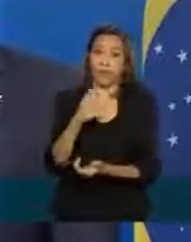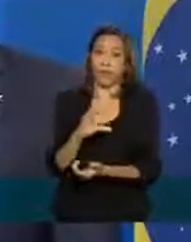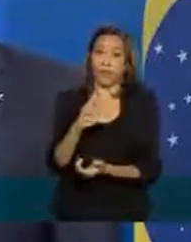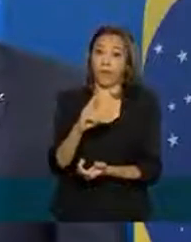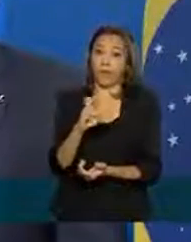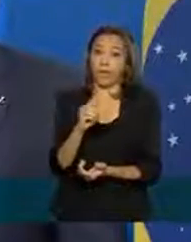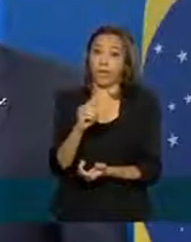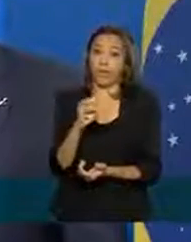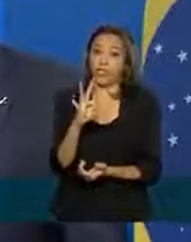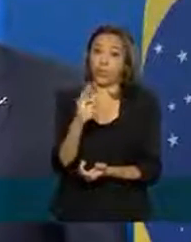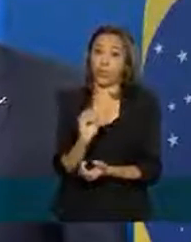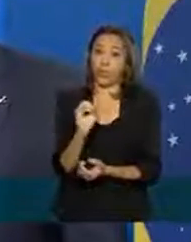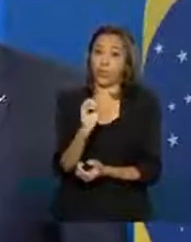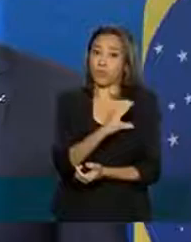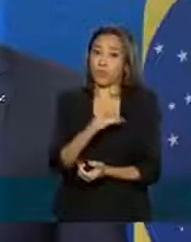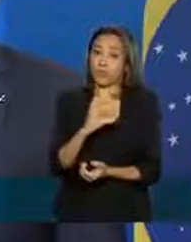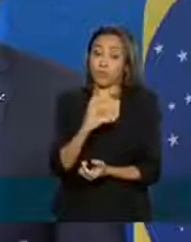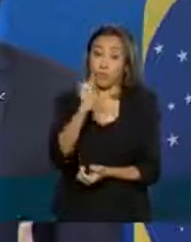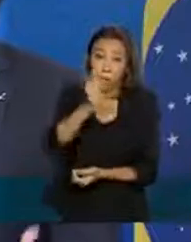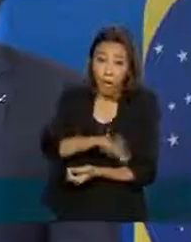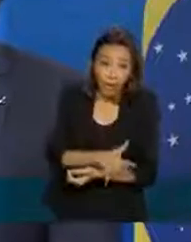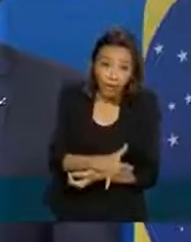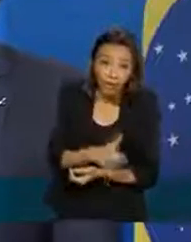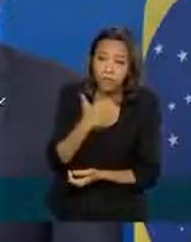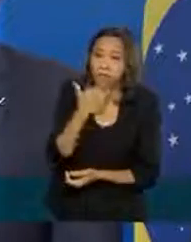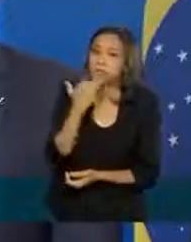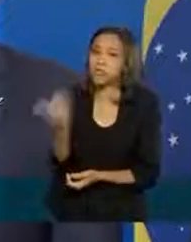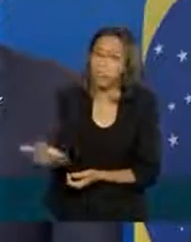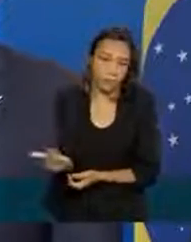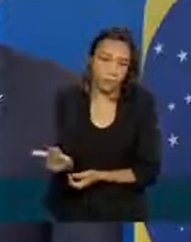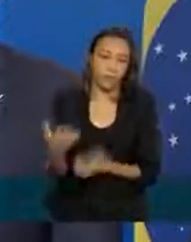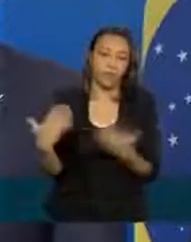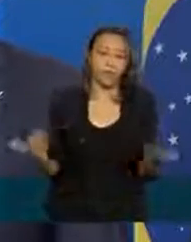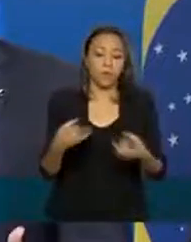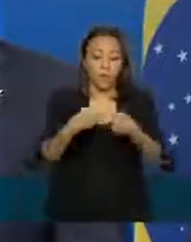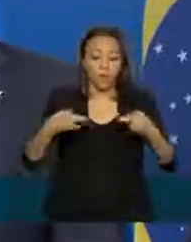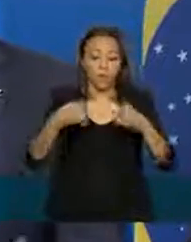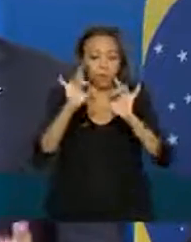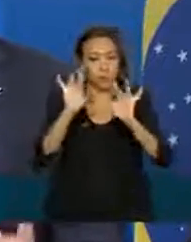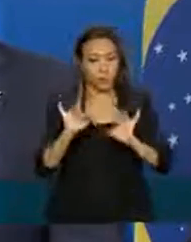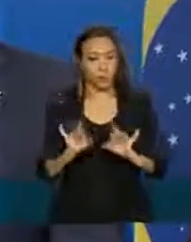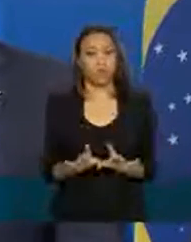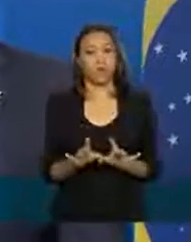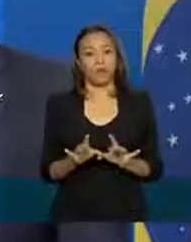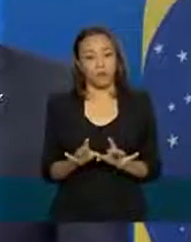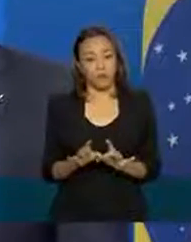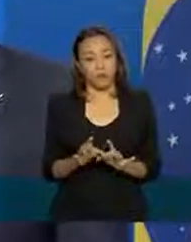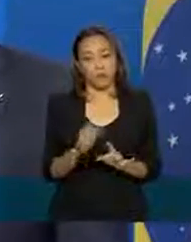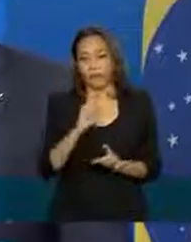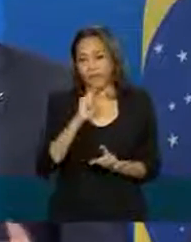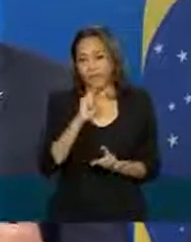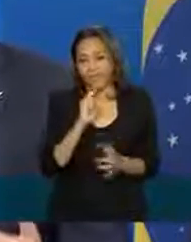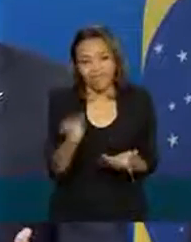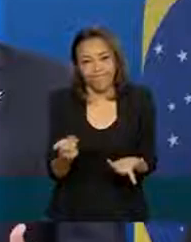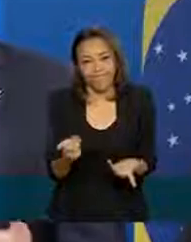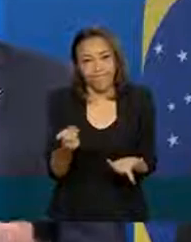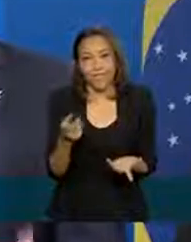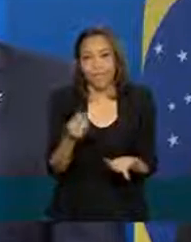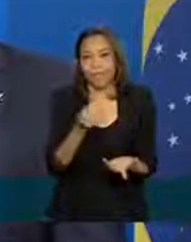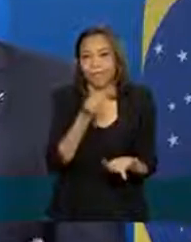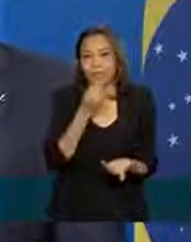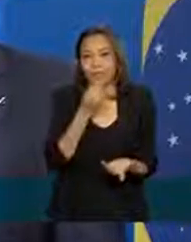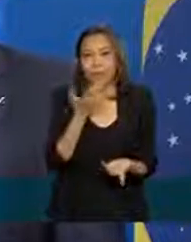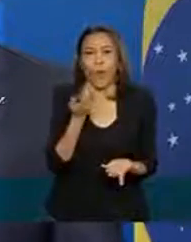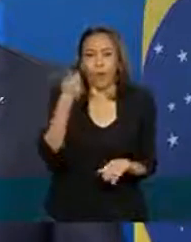barato, não vai adiantar. Então, o cheque especial que ninguém poderia admitir ser cobrado